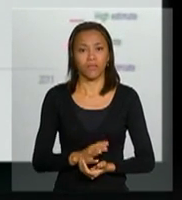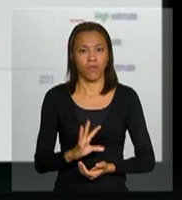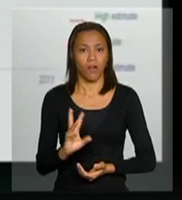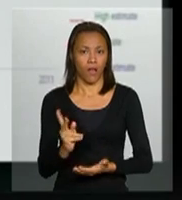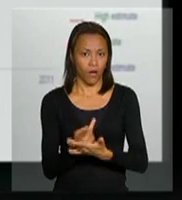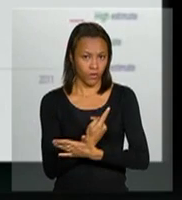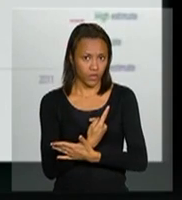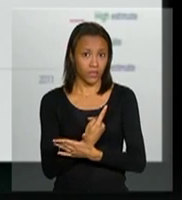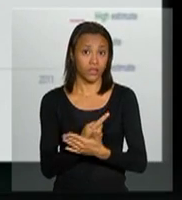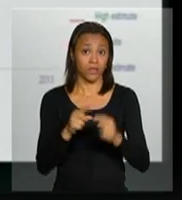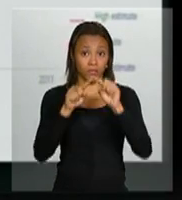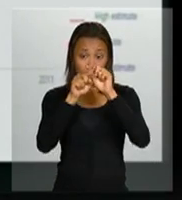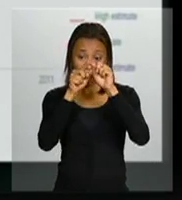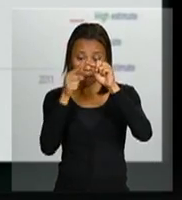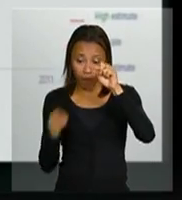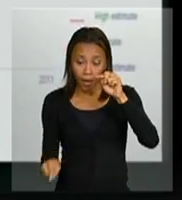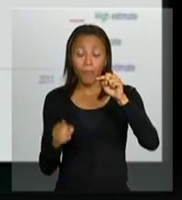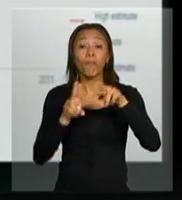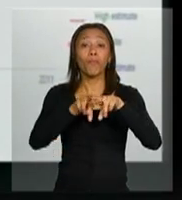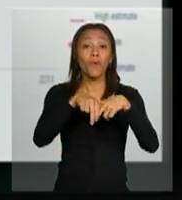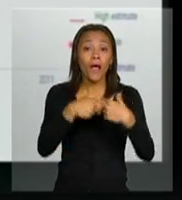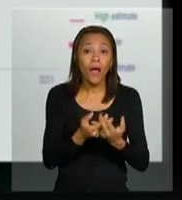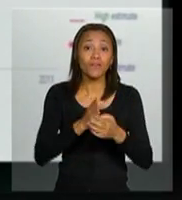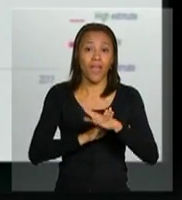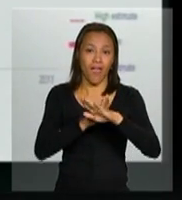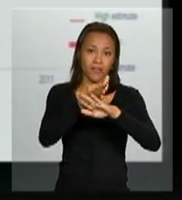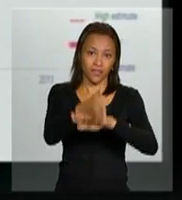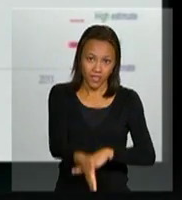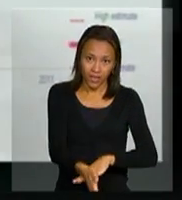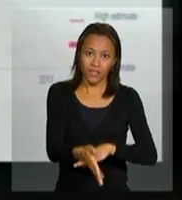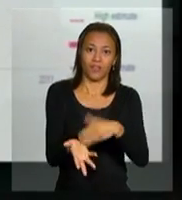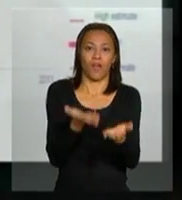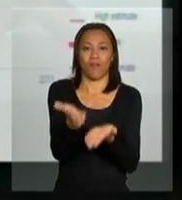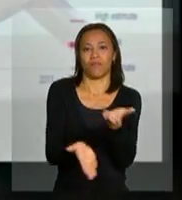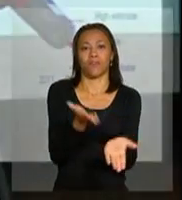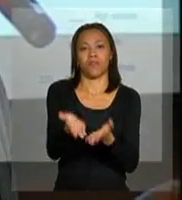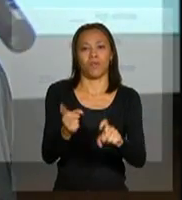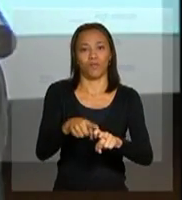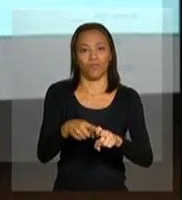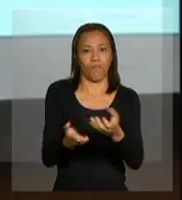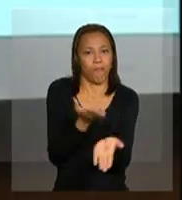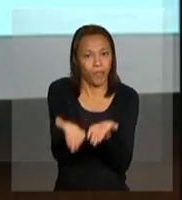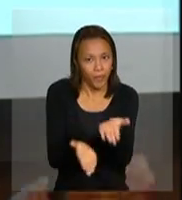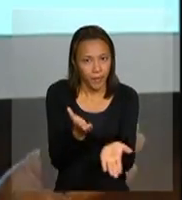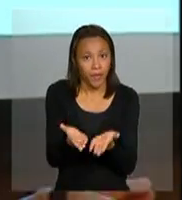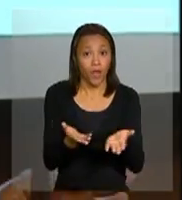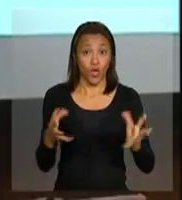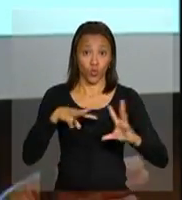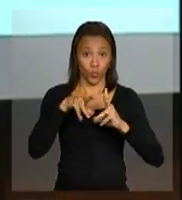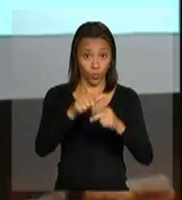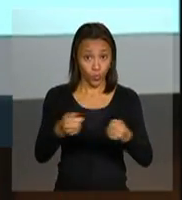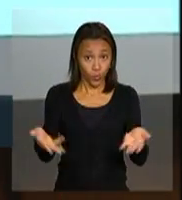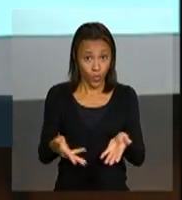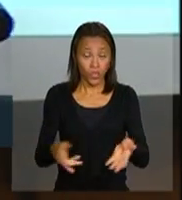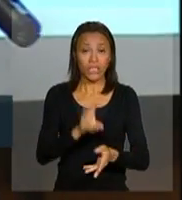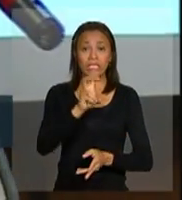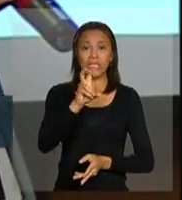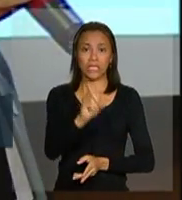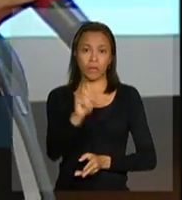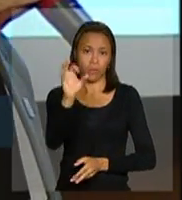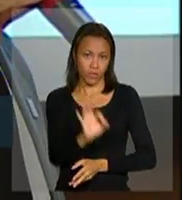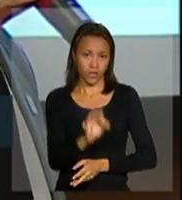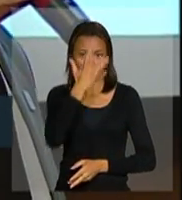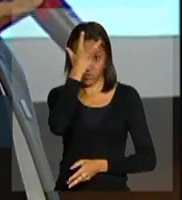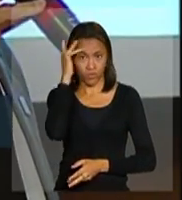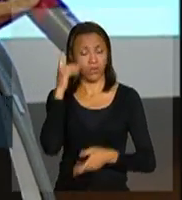à queda, devido ao acesso à terapia retroviral. No mundo, hoje, aproximadamente 50% das